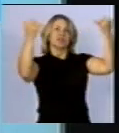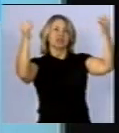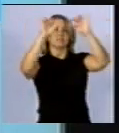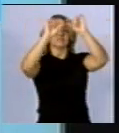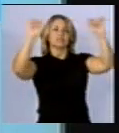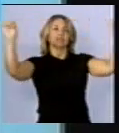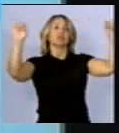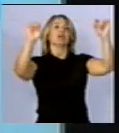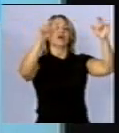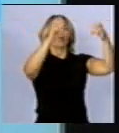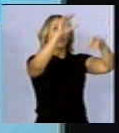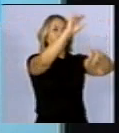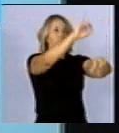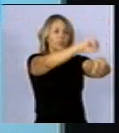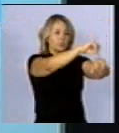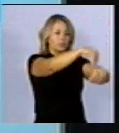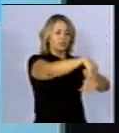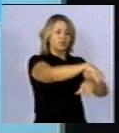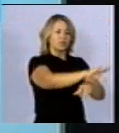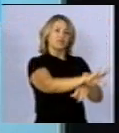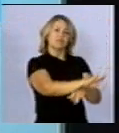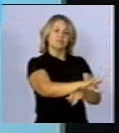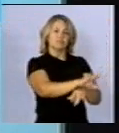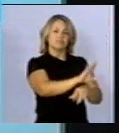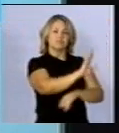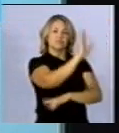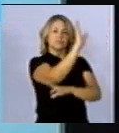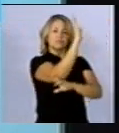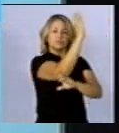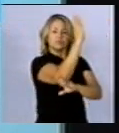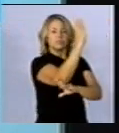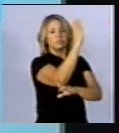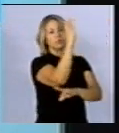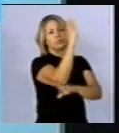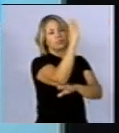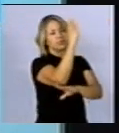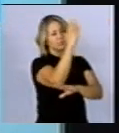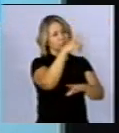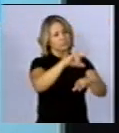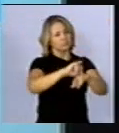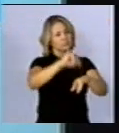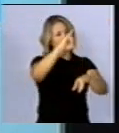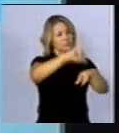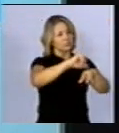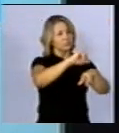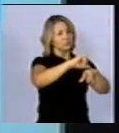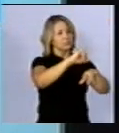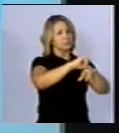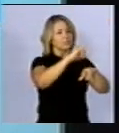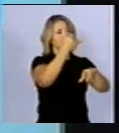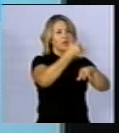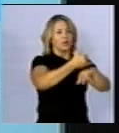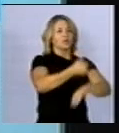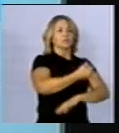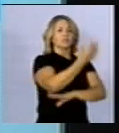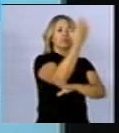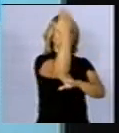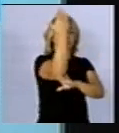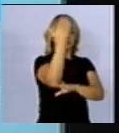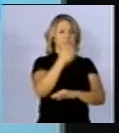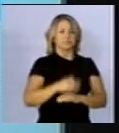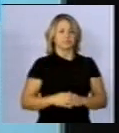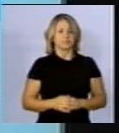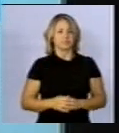estação, o... Desculpa, não... Não, aqui é hospital, peço perdão, não vejo direito aqui.